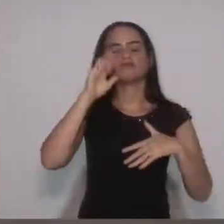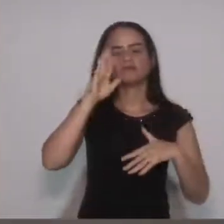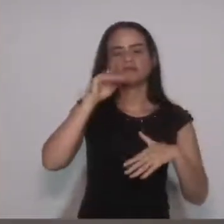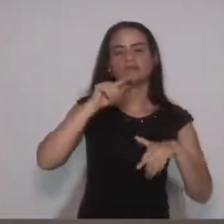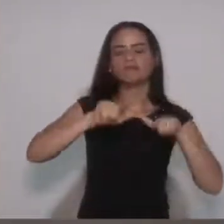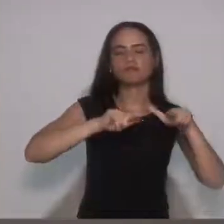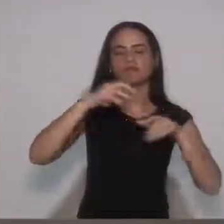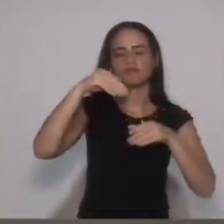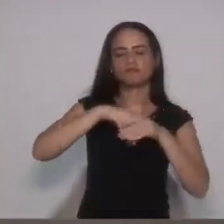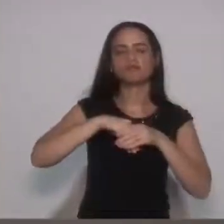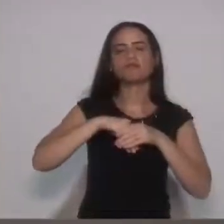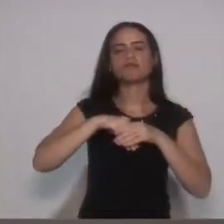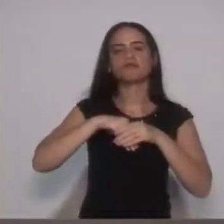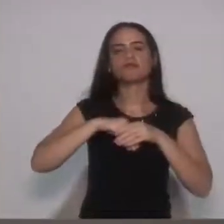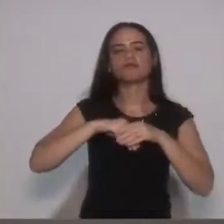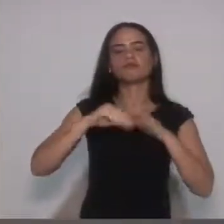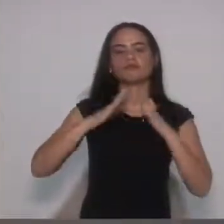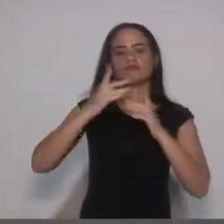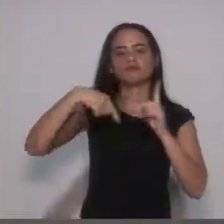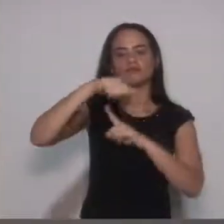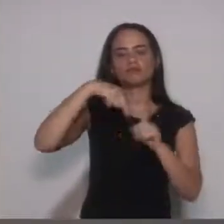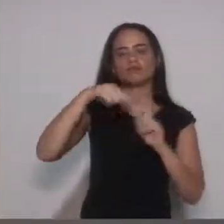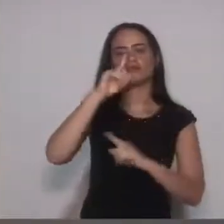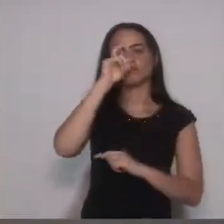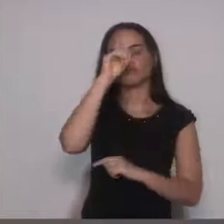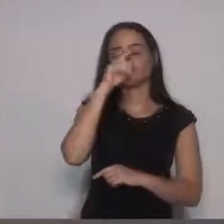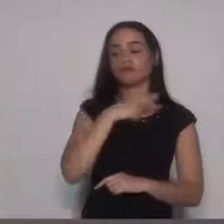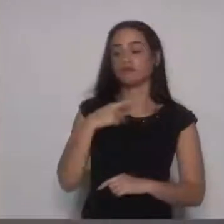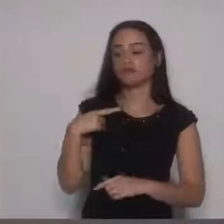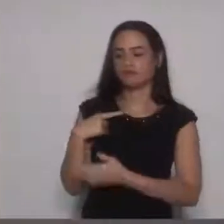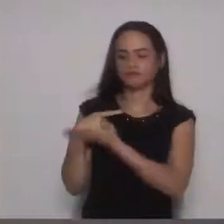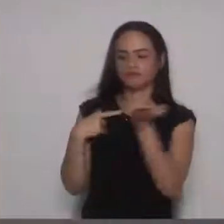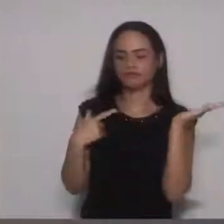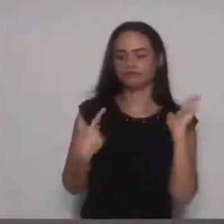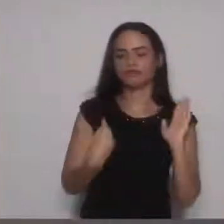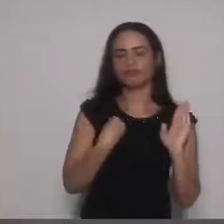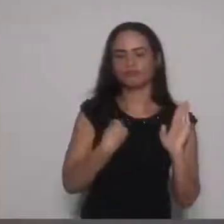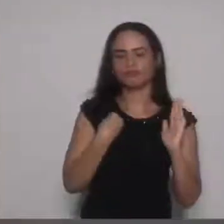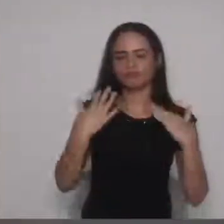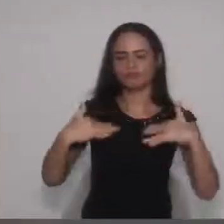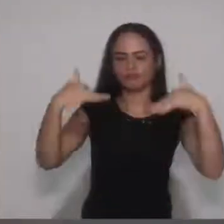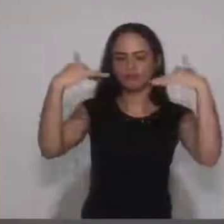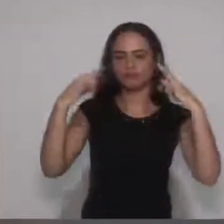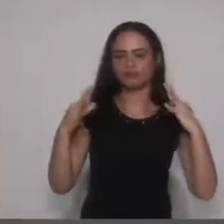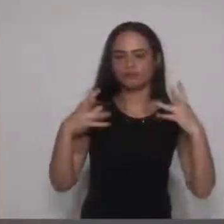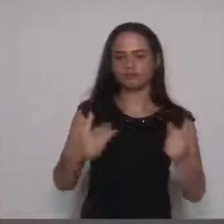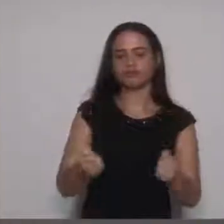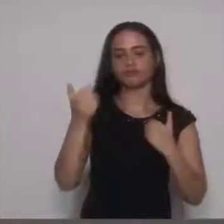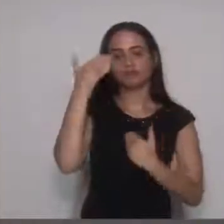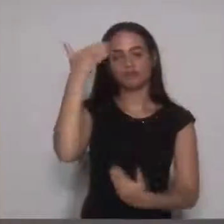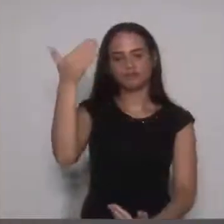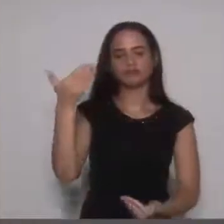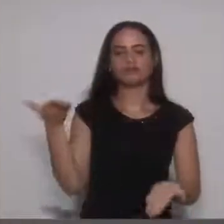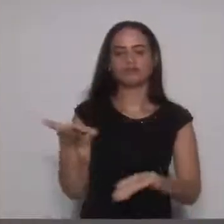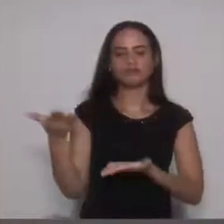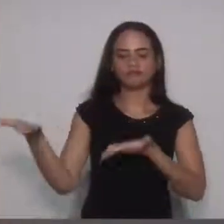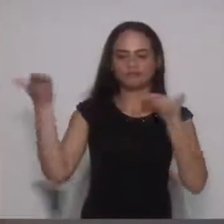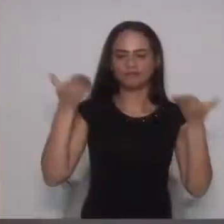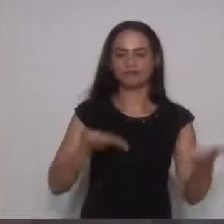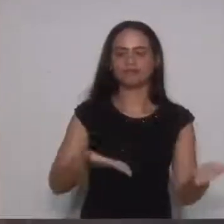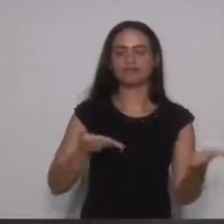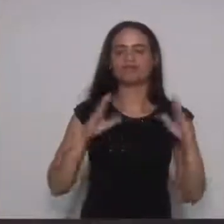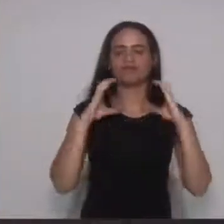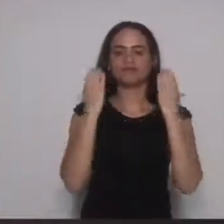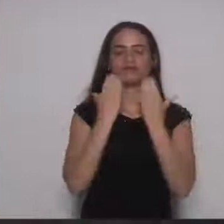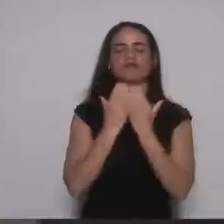pastor Irã, aos demais, obrigado pela presença nesta noite. Há vários amigos aqui também. Senhor